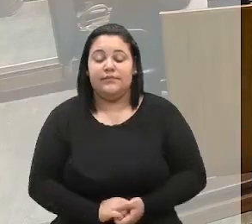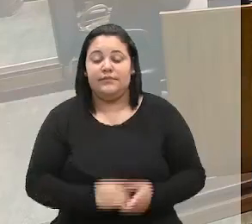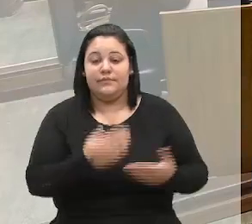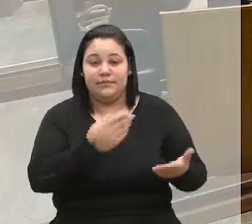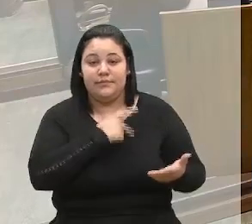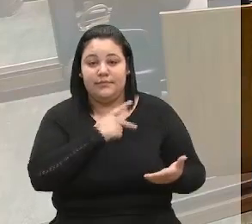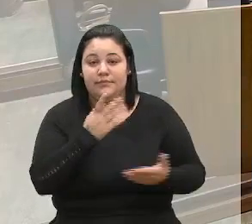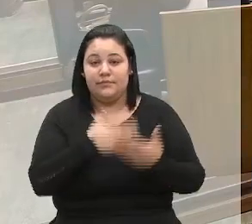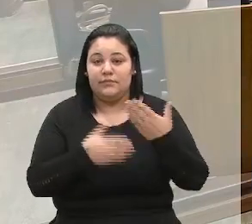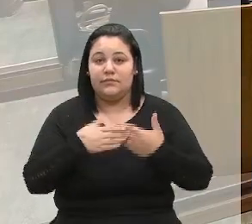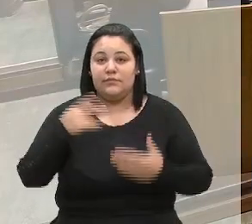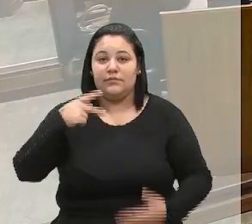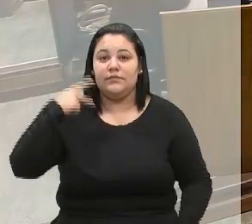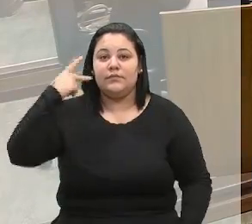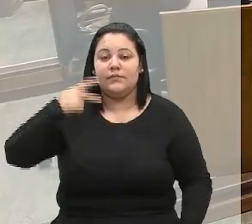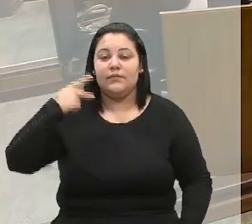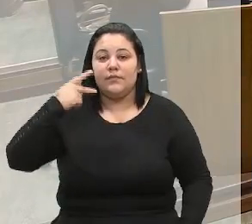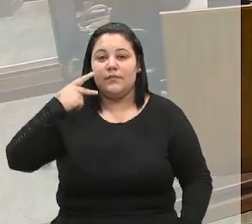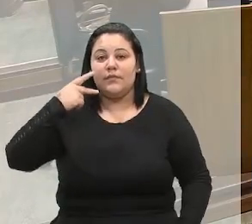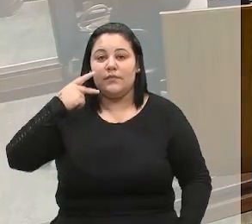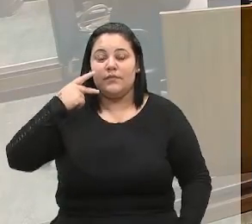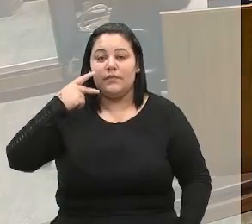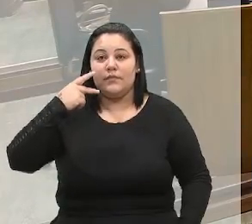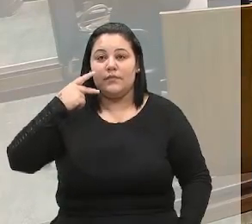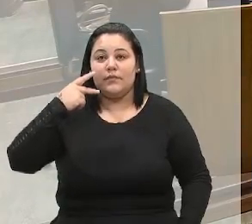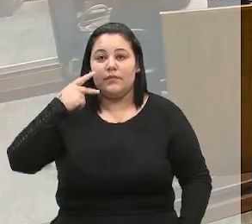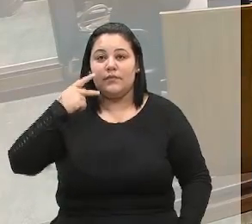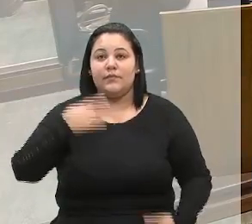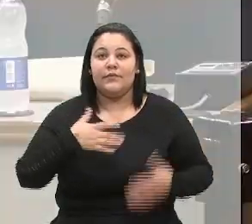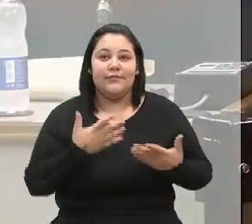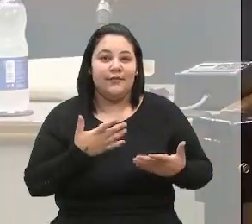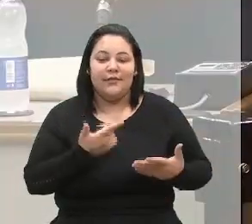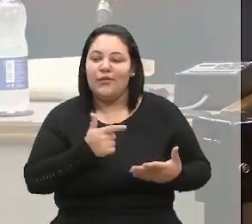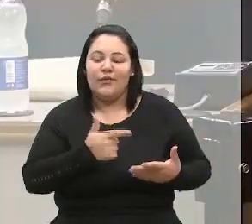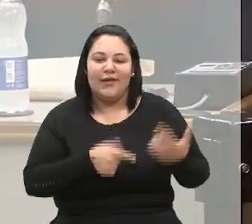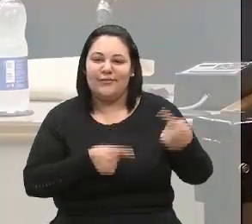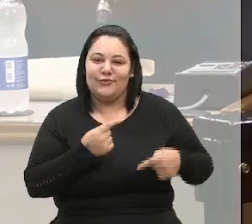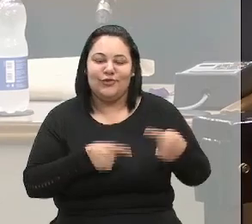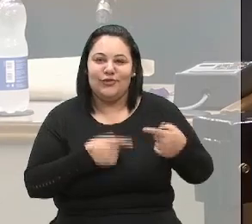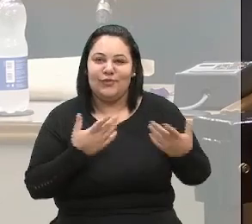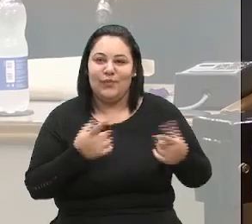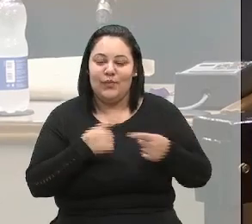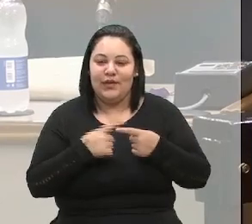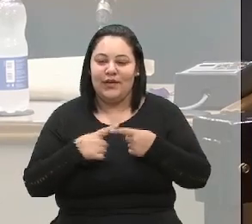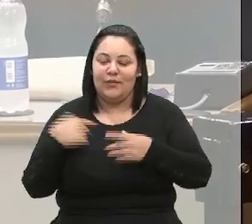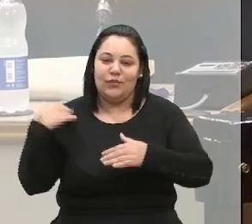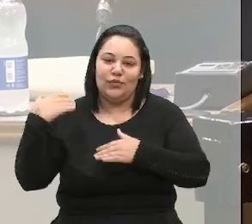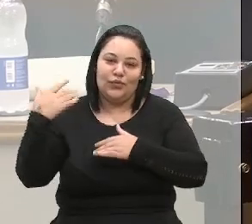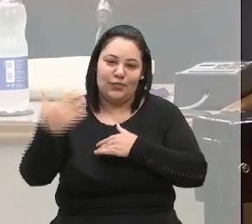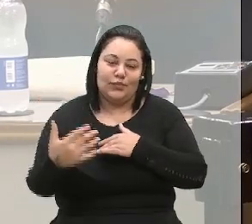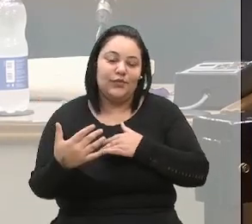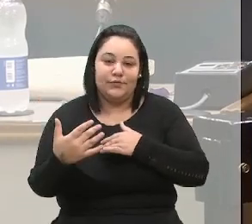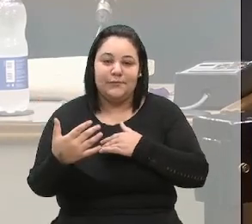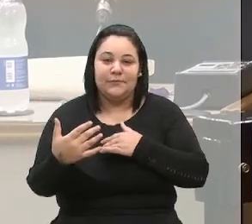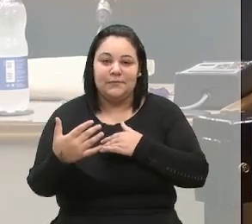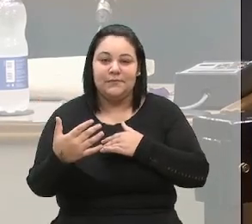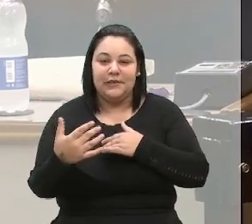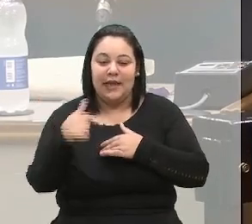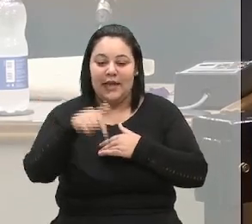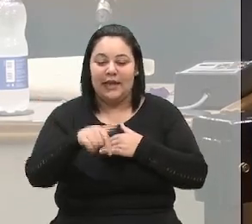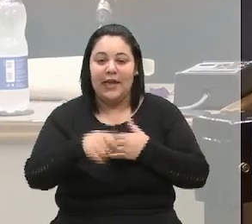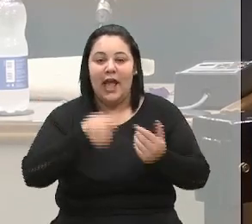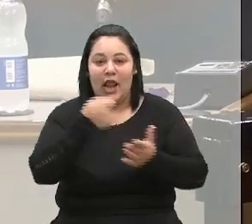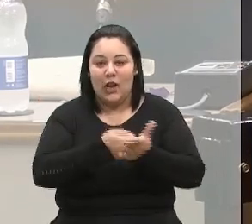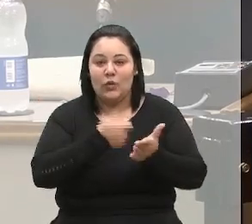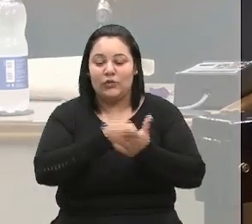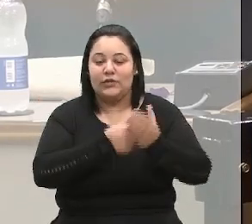Senhoras e senhores vereadores, é incontestável ao longo das legislaturas, inclusive, a luta dessa casa,